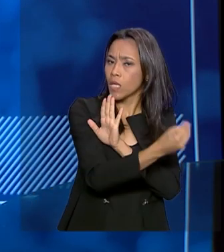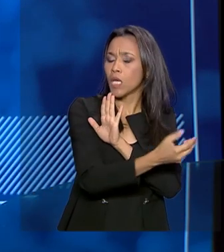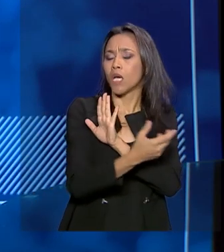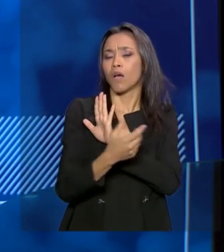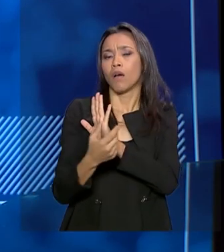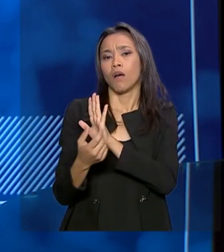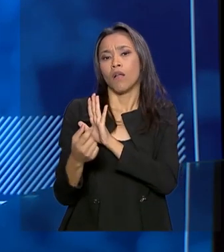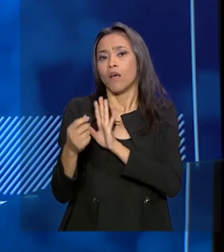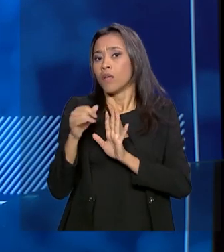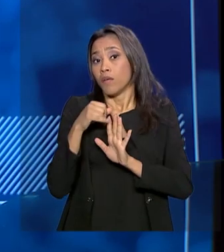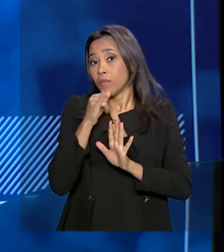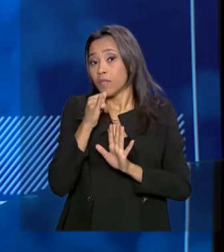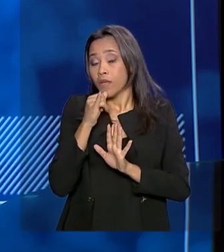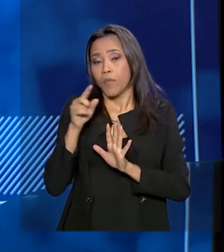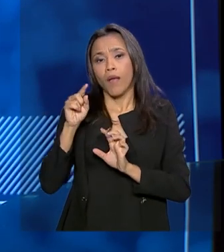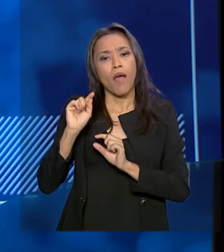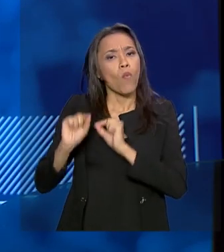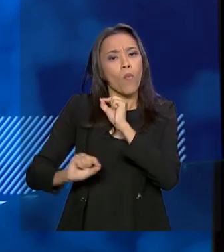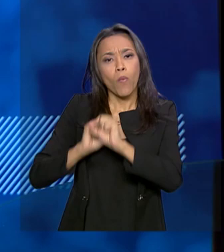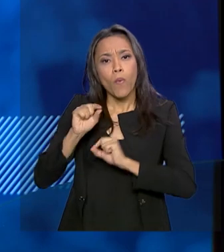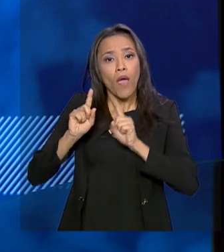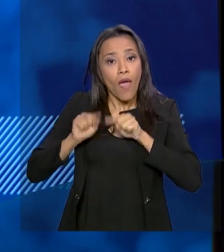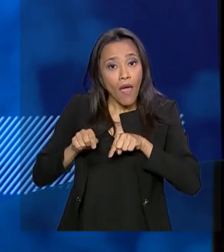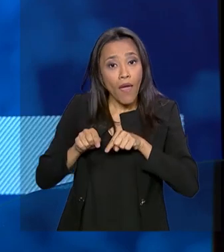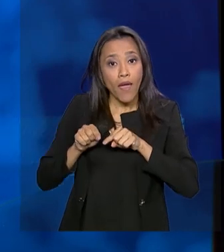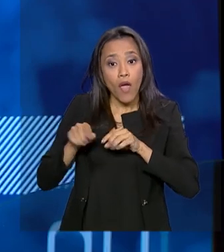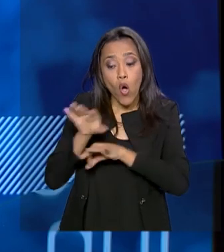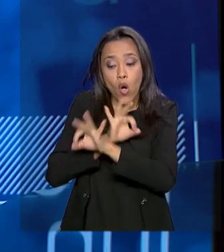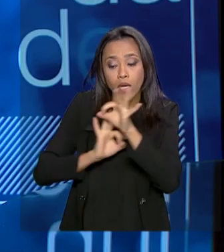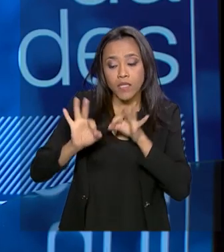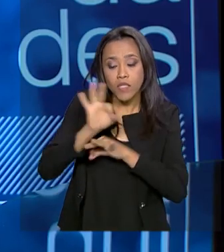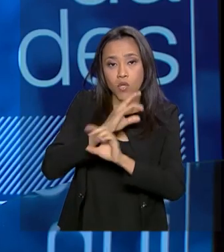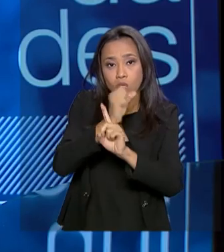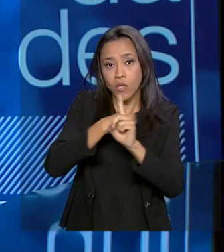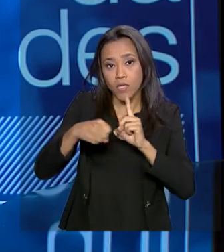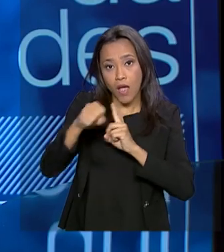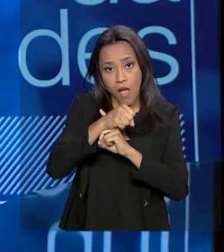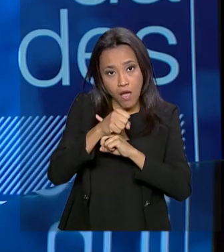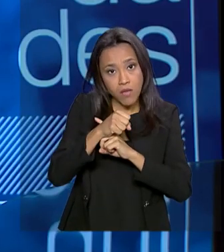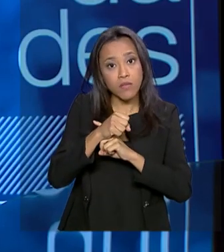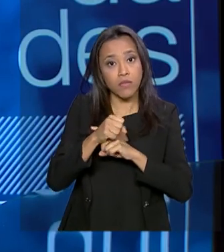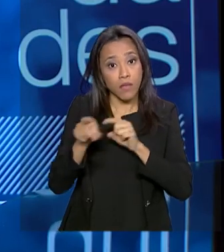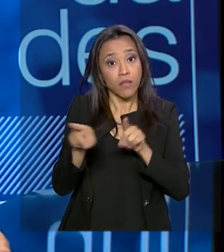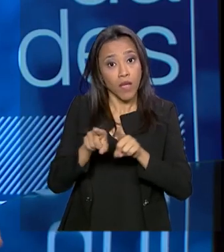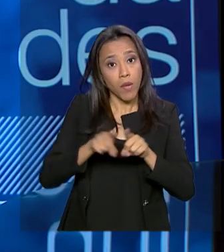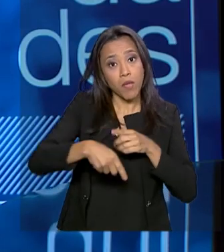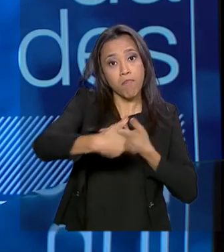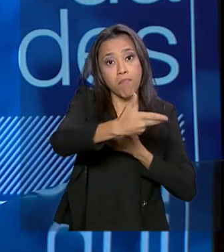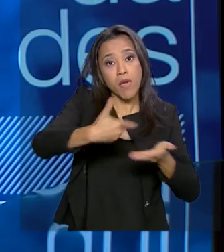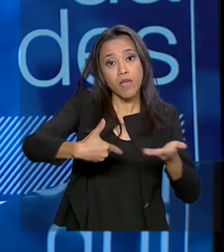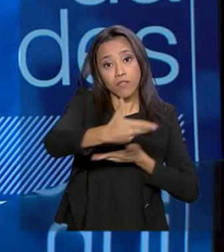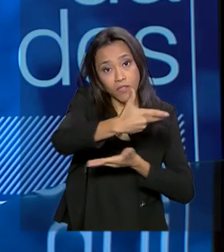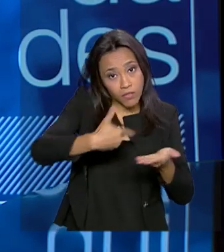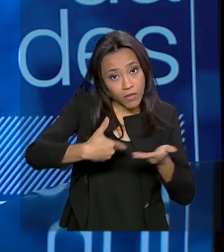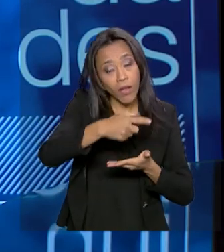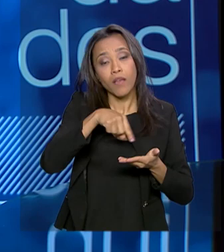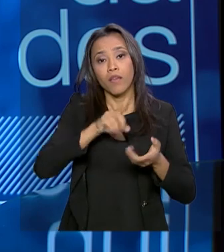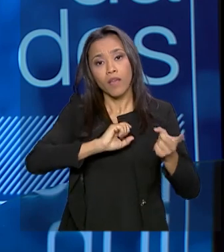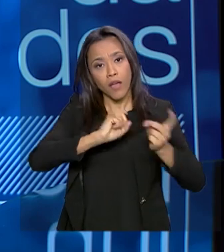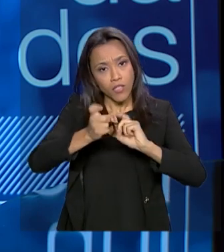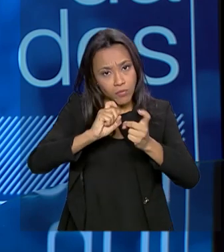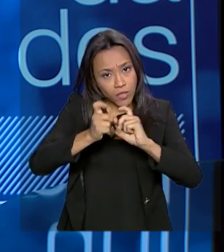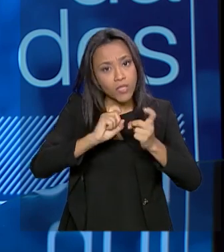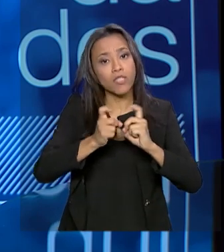e bens públicos, é a questão de organizações sociais intermediarem esses recursos e fazerem a gestão desses